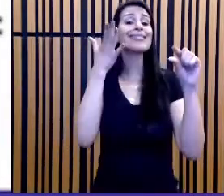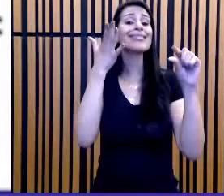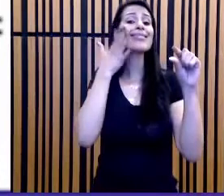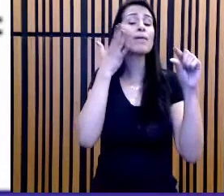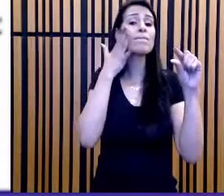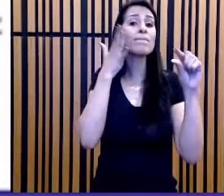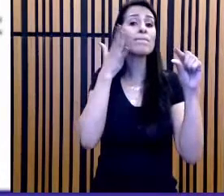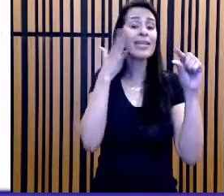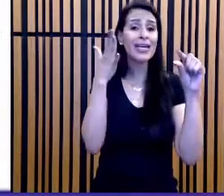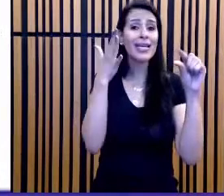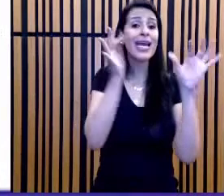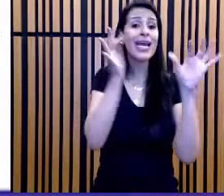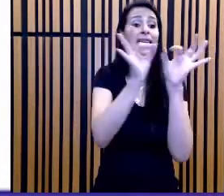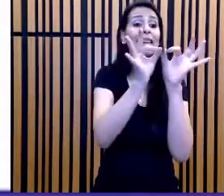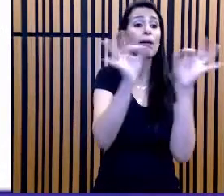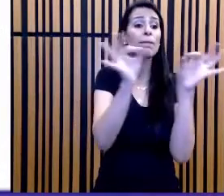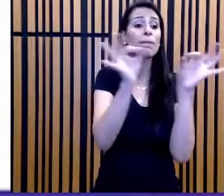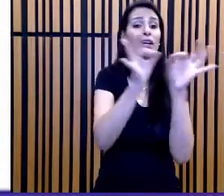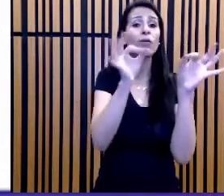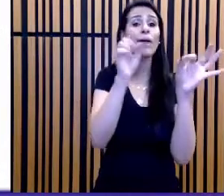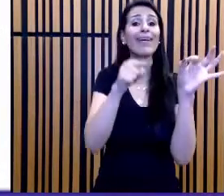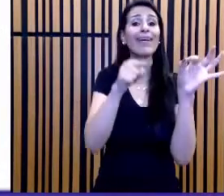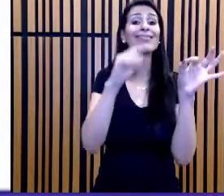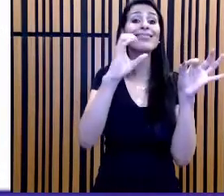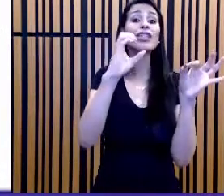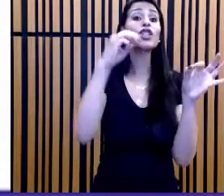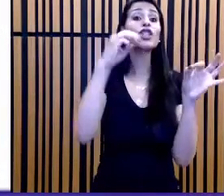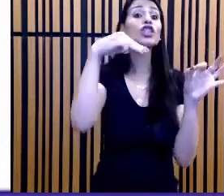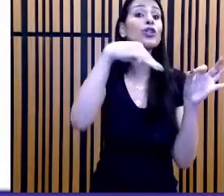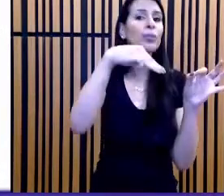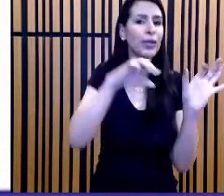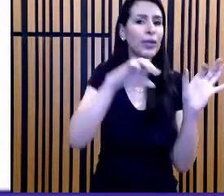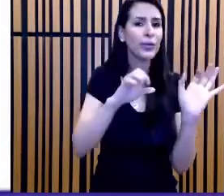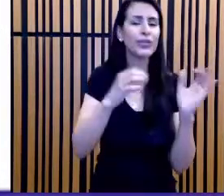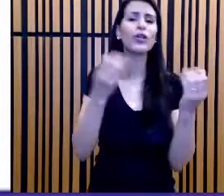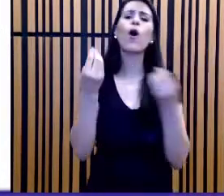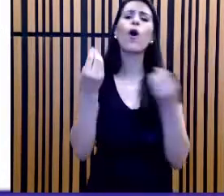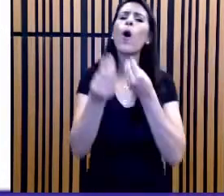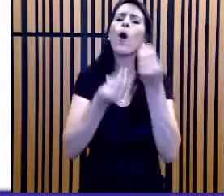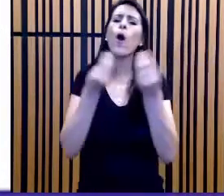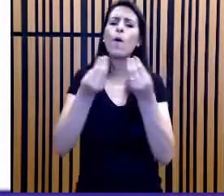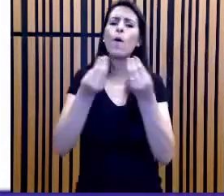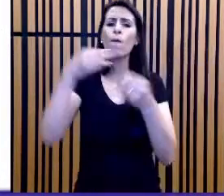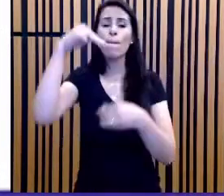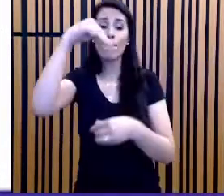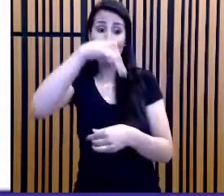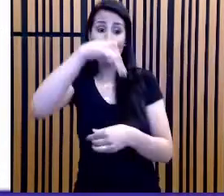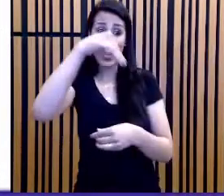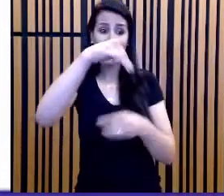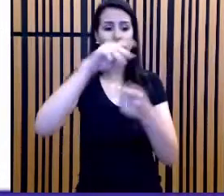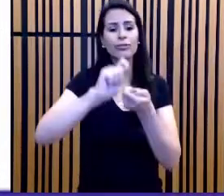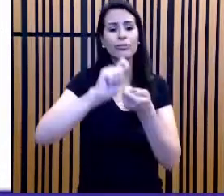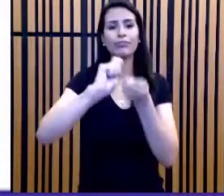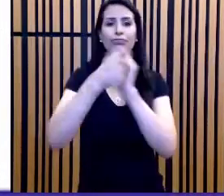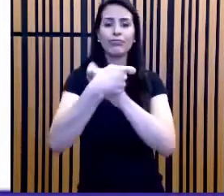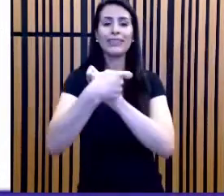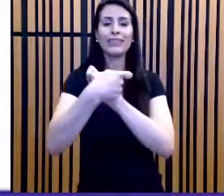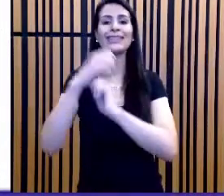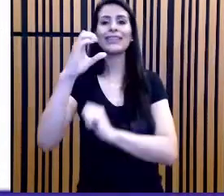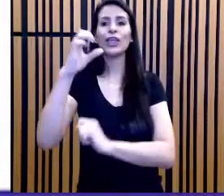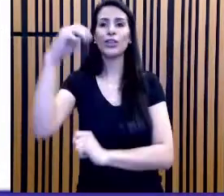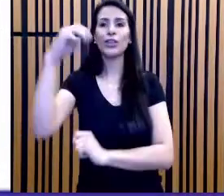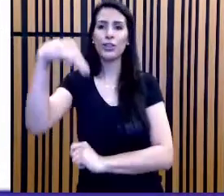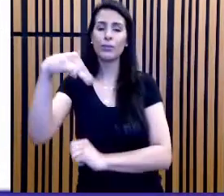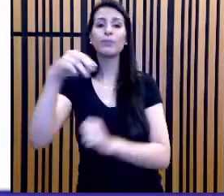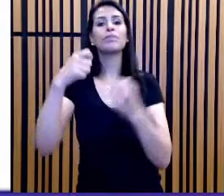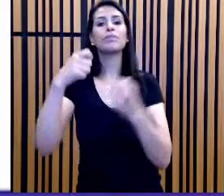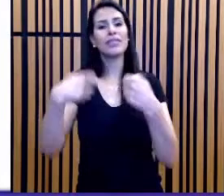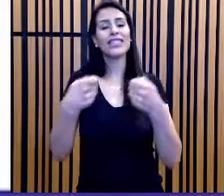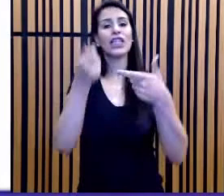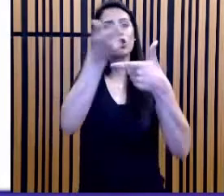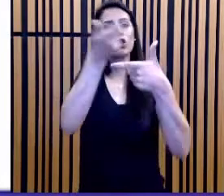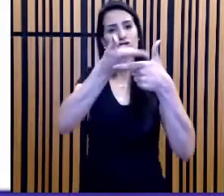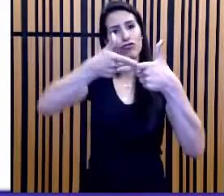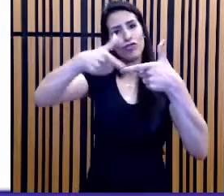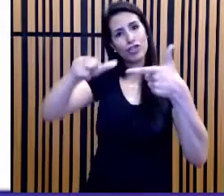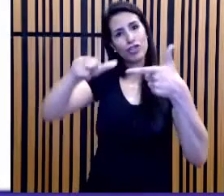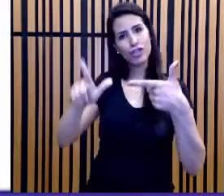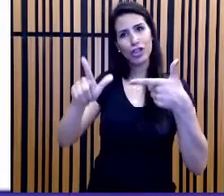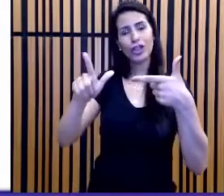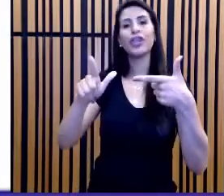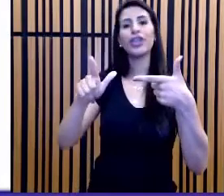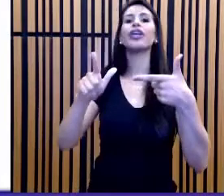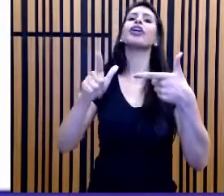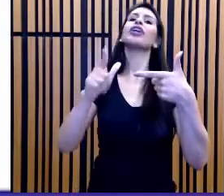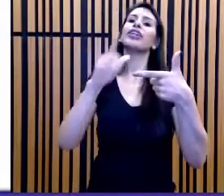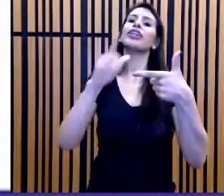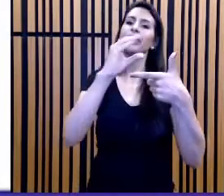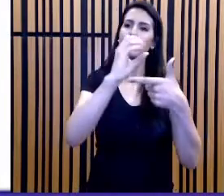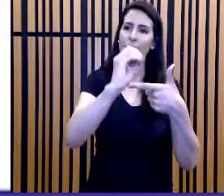centímetros. E, para passar de metro para centímetro, você precisa dividir metros por 100, porque cada metro são 100 centímetros, virgulanda,